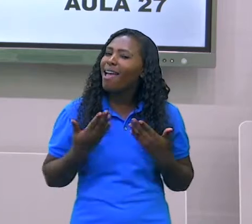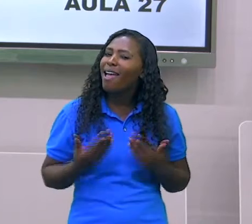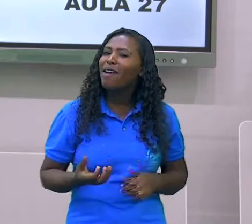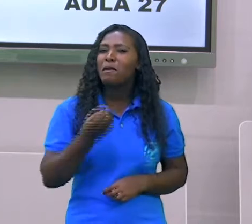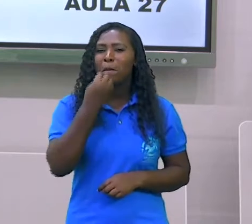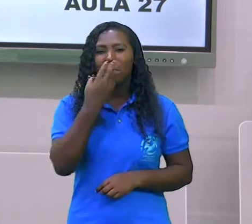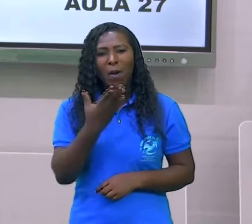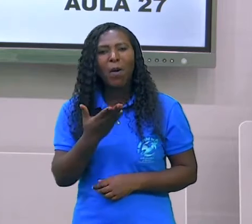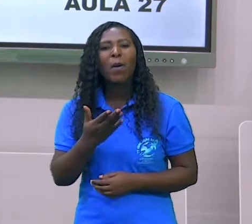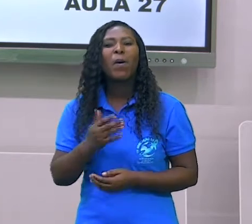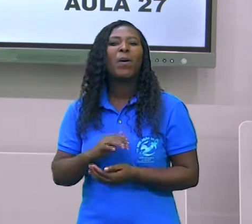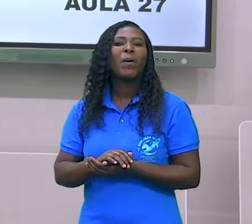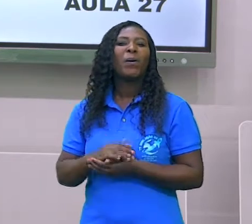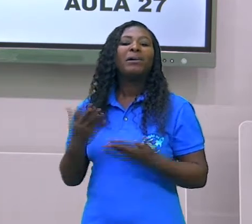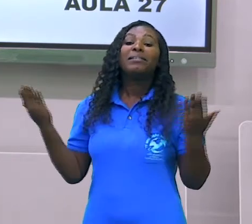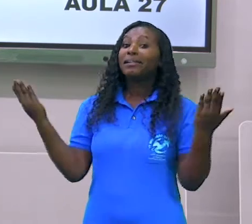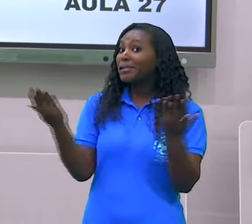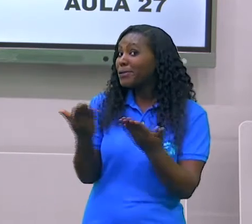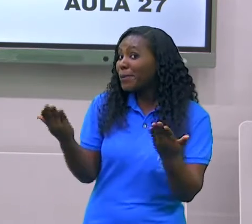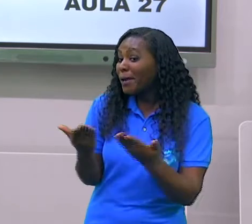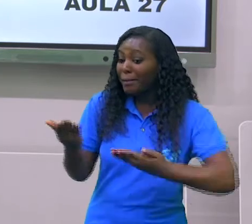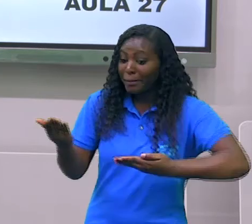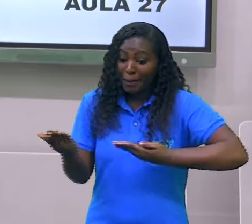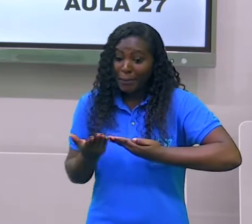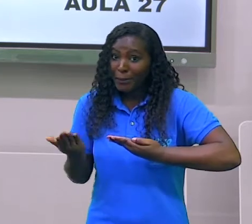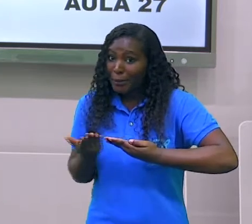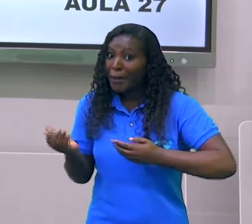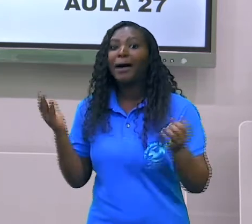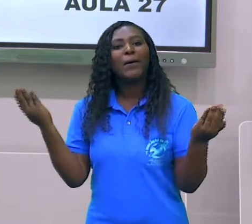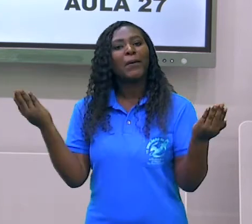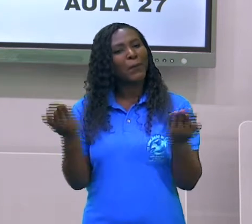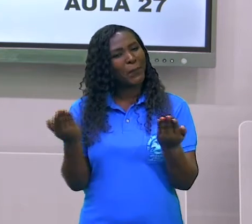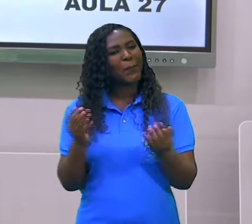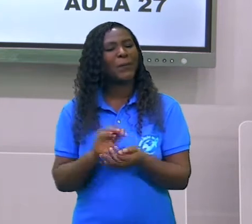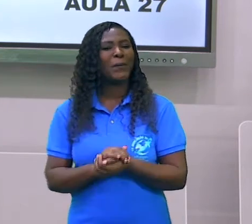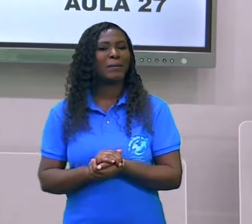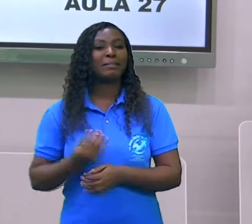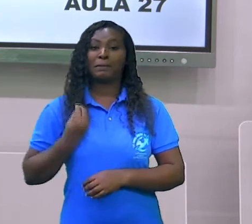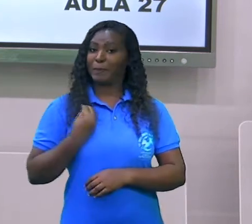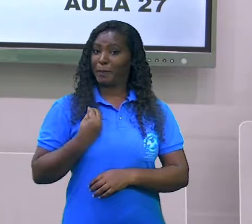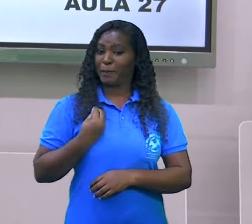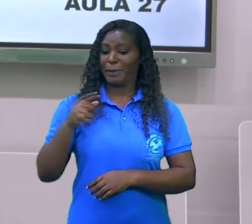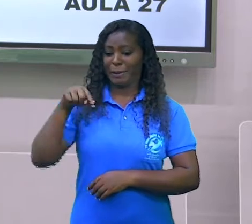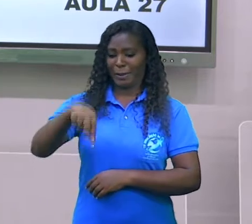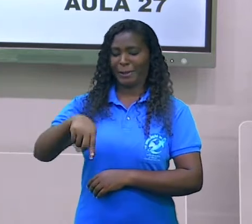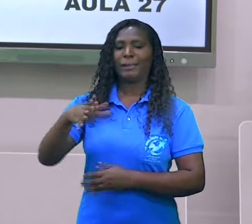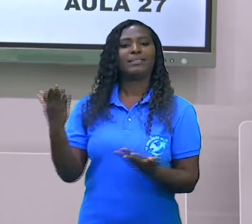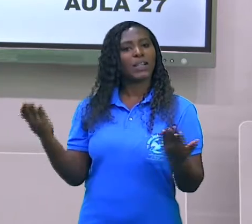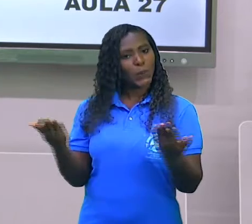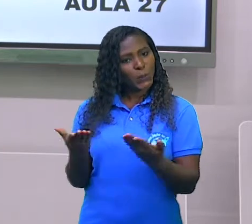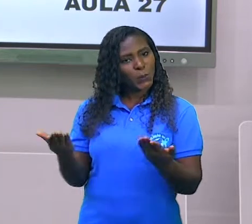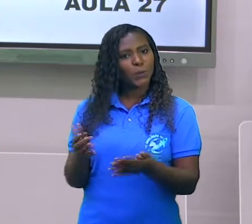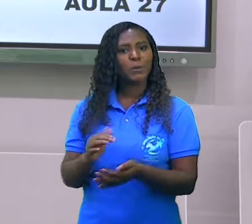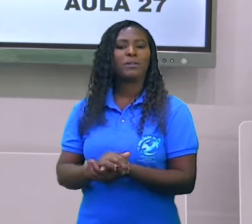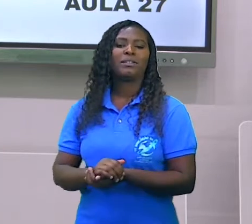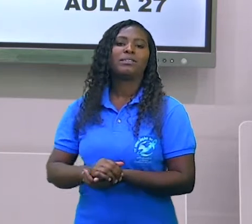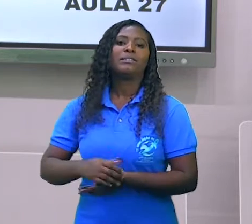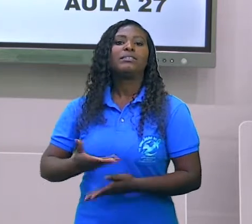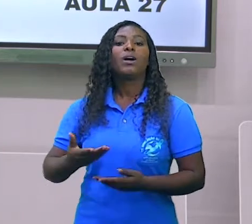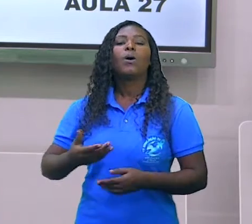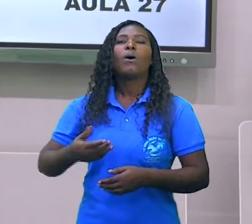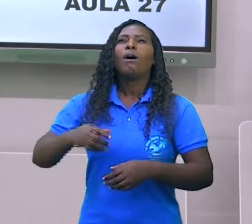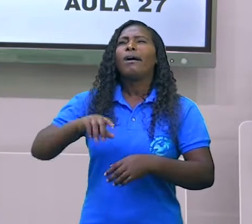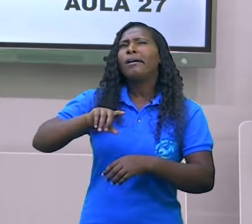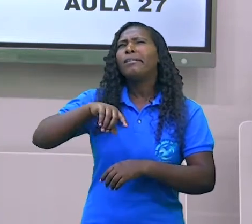bem no nosso cotidiano, bem no nosso presente. Aí a gente vai voltando lá no